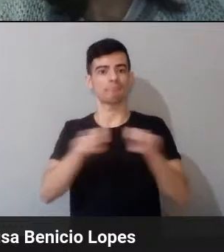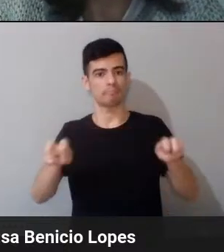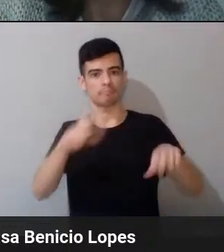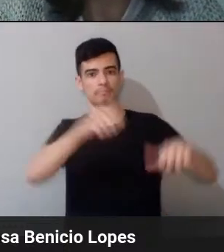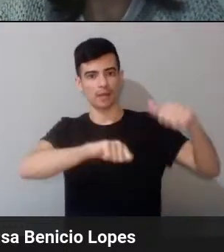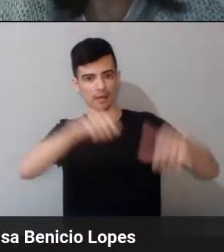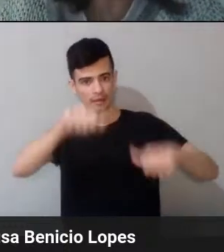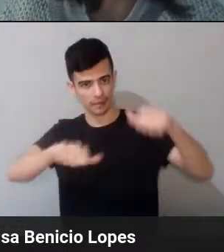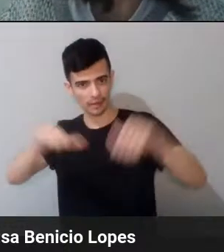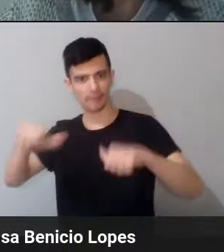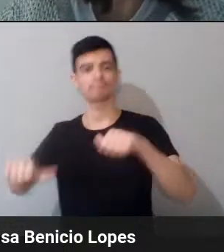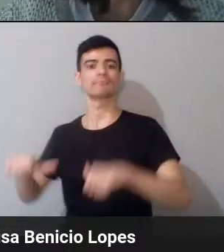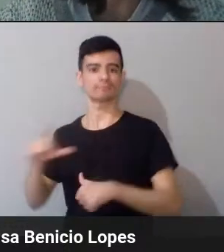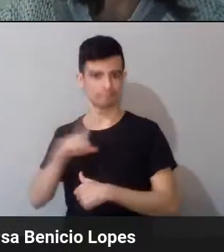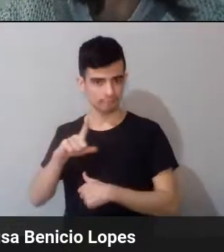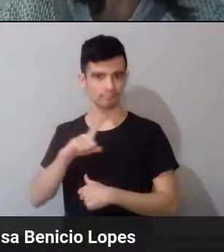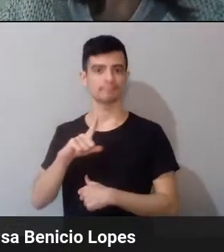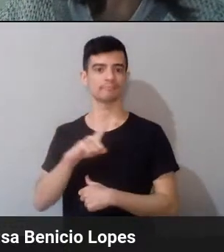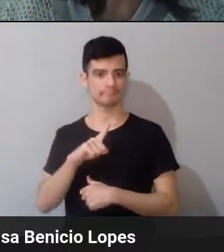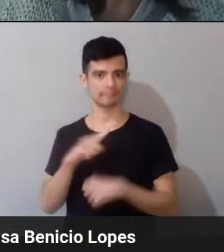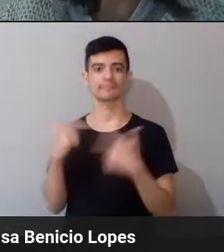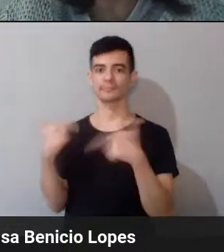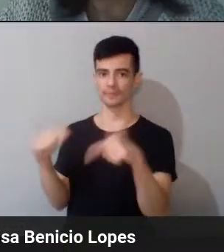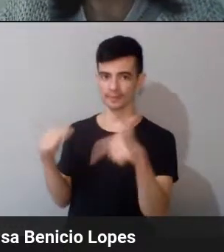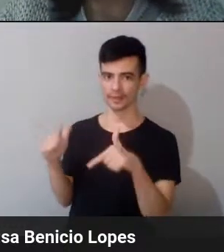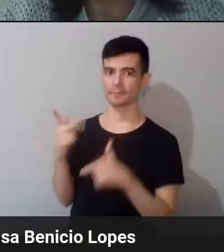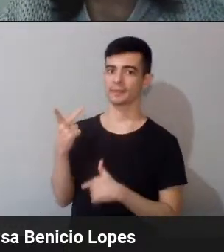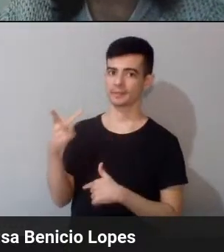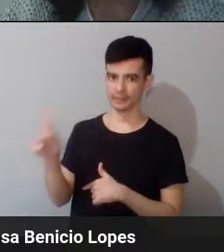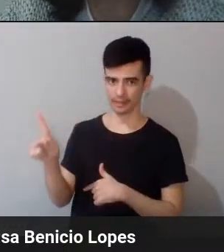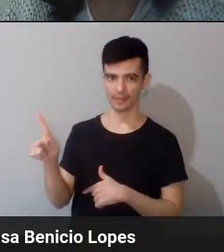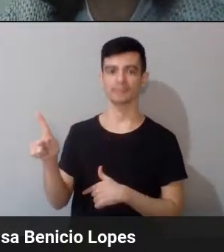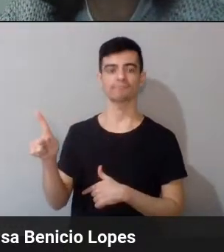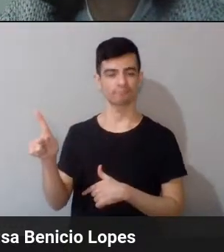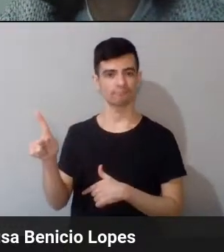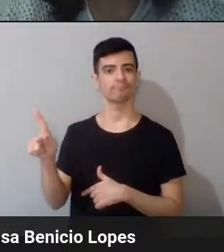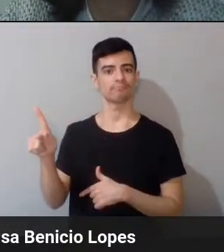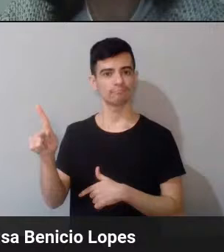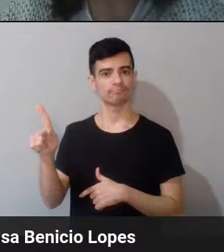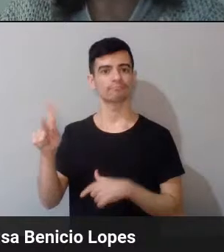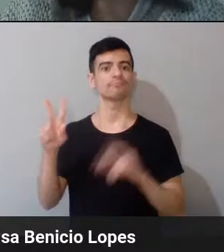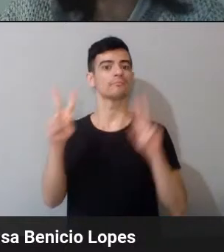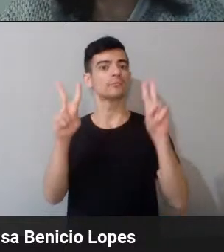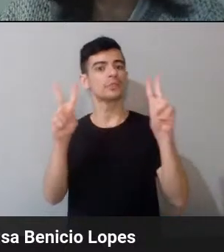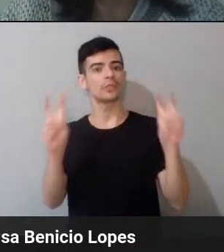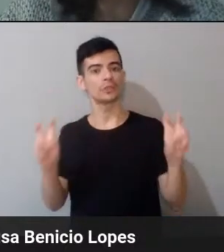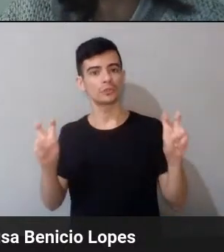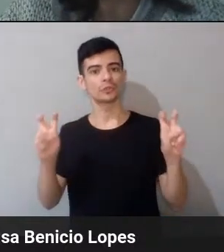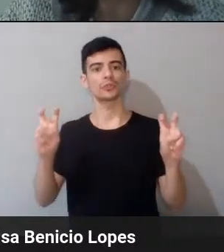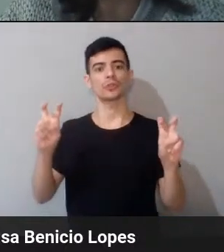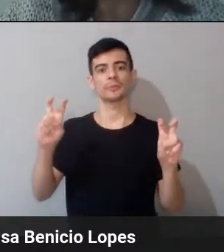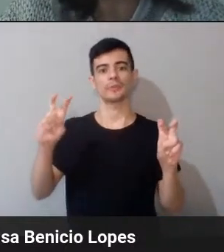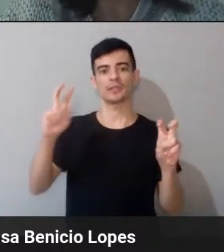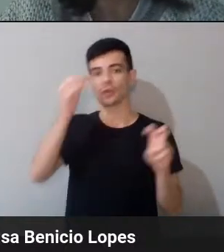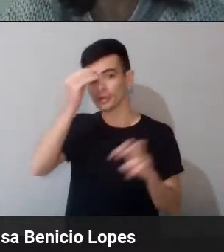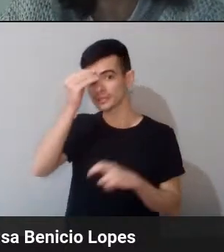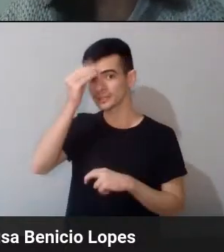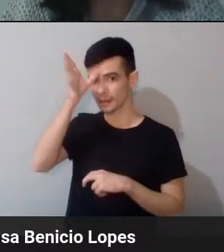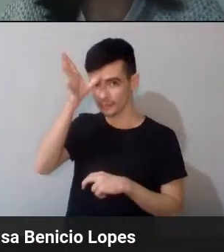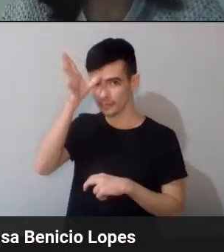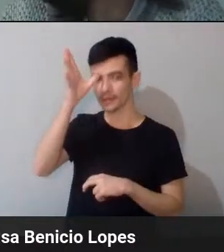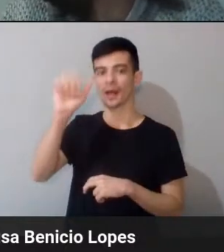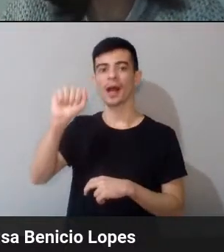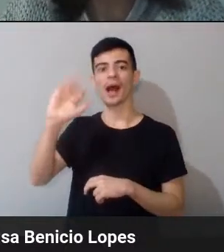sabe? Eles têm uma linha de trabalho lá que é de saberes afro-brasileiros e africanos